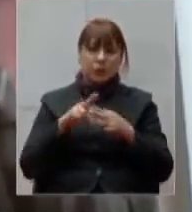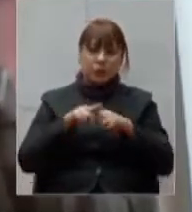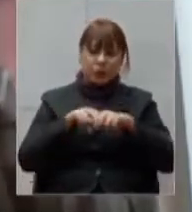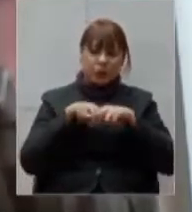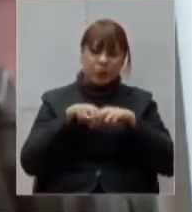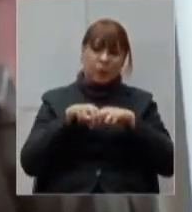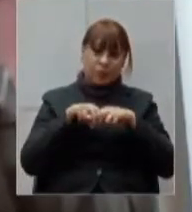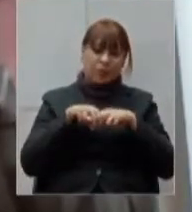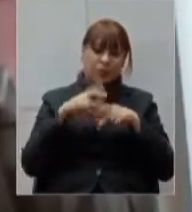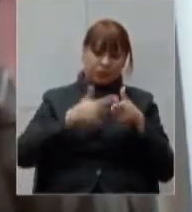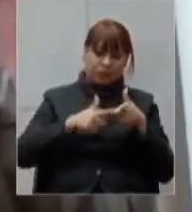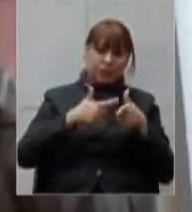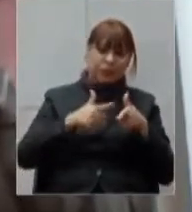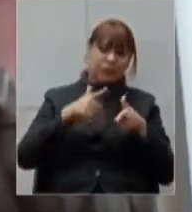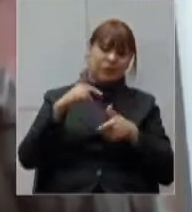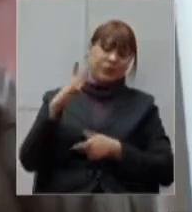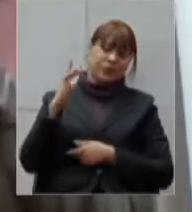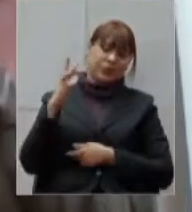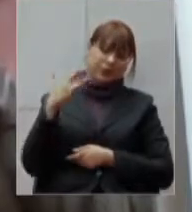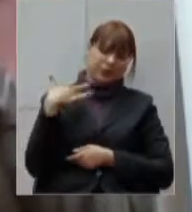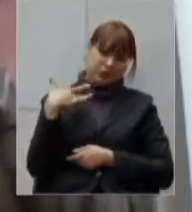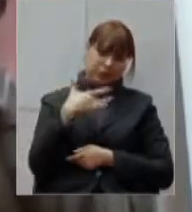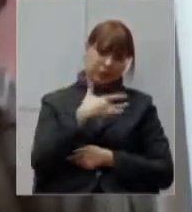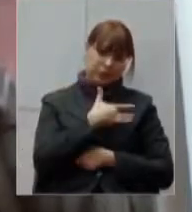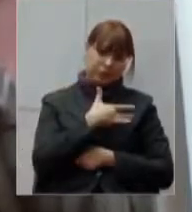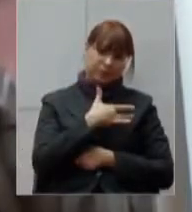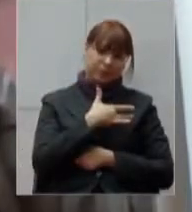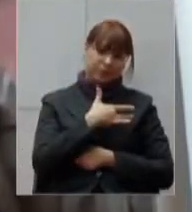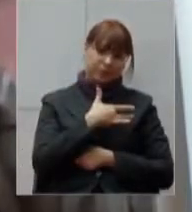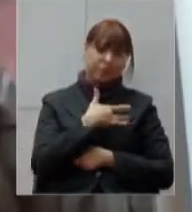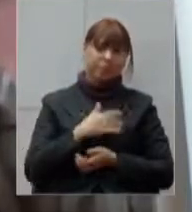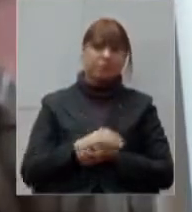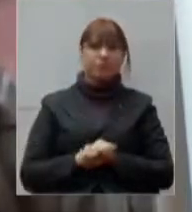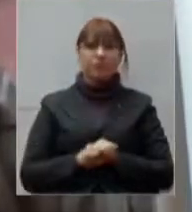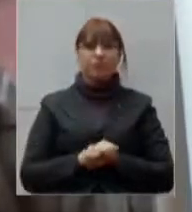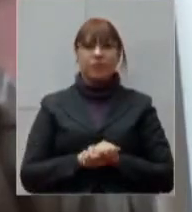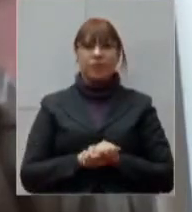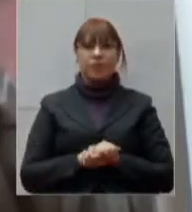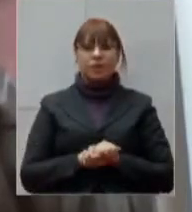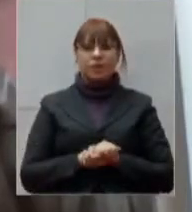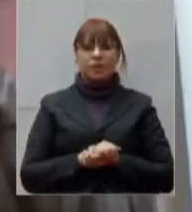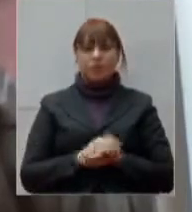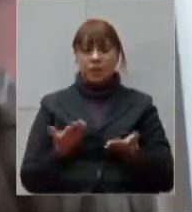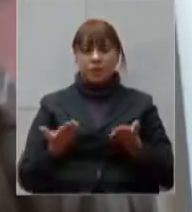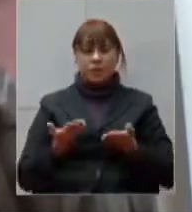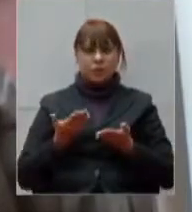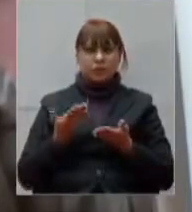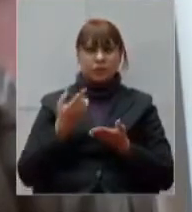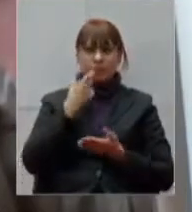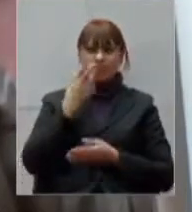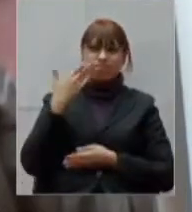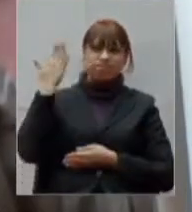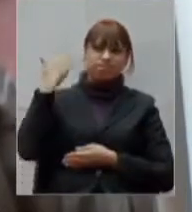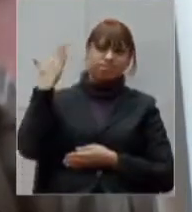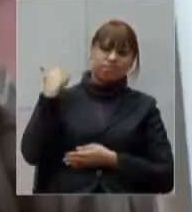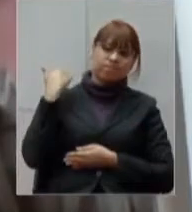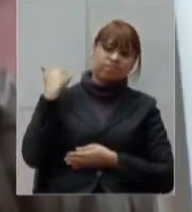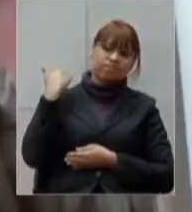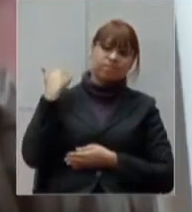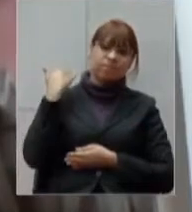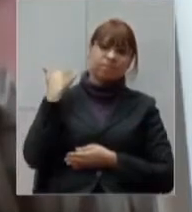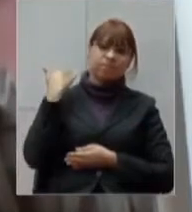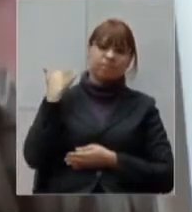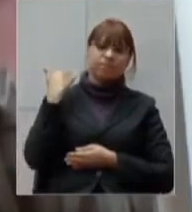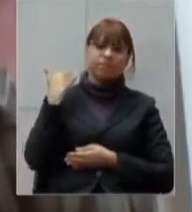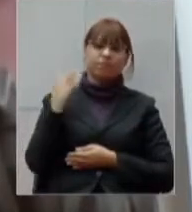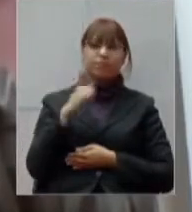de saúde pública. A Juiz de Fora experimenta agora, nesses últimos dias, também, apesar dos